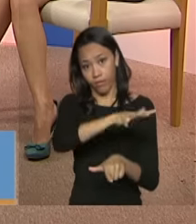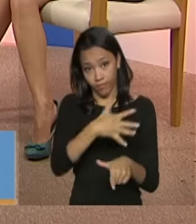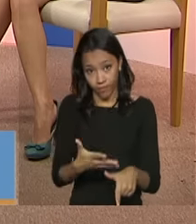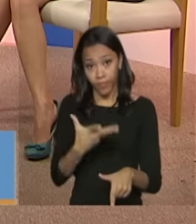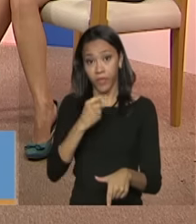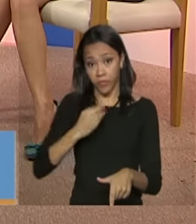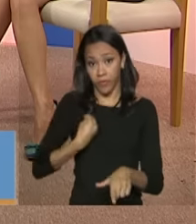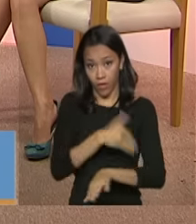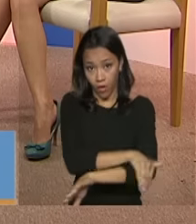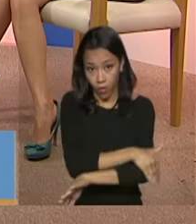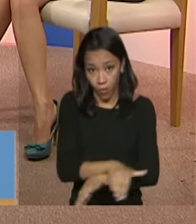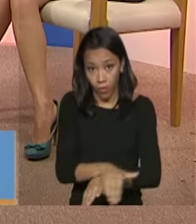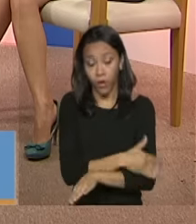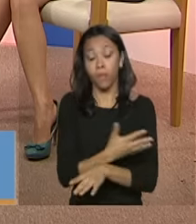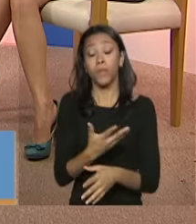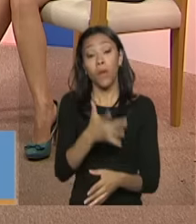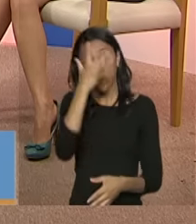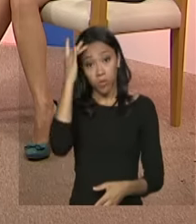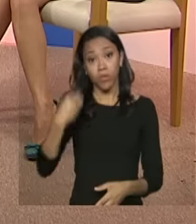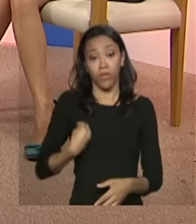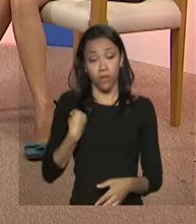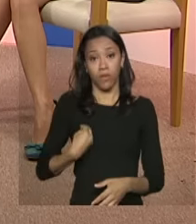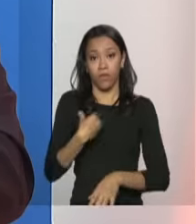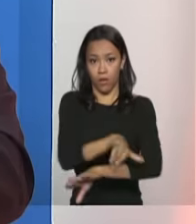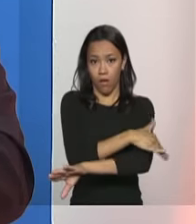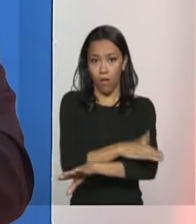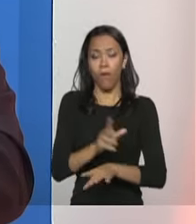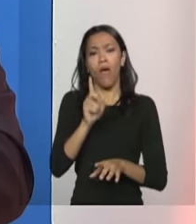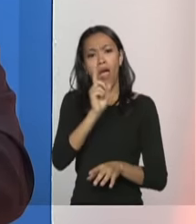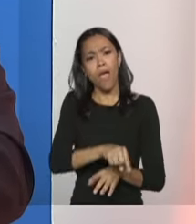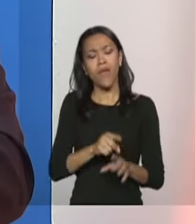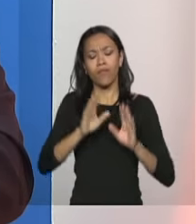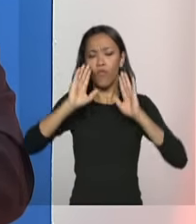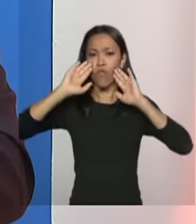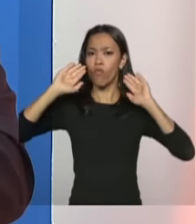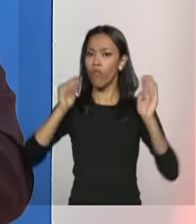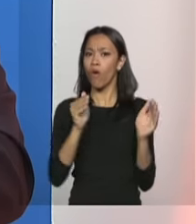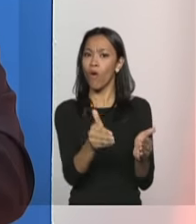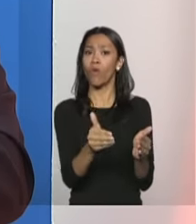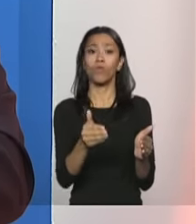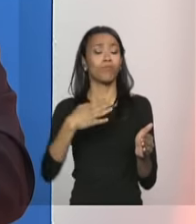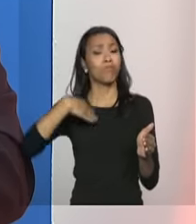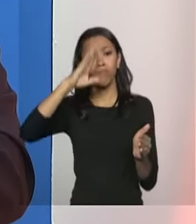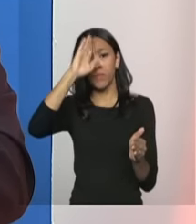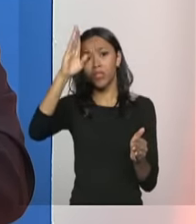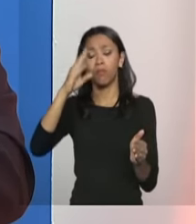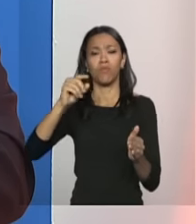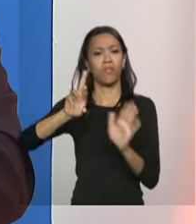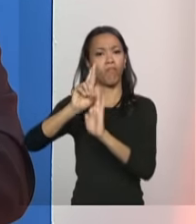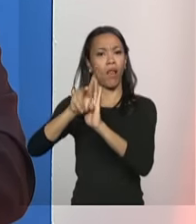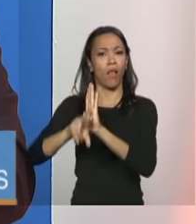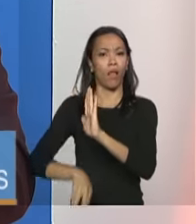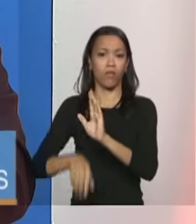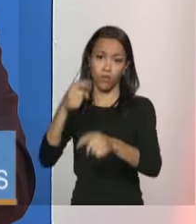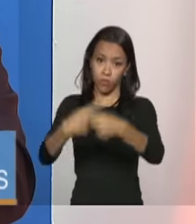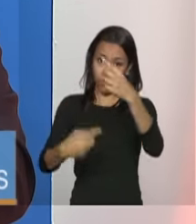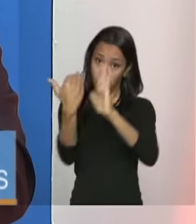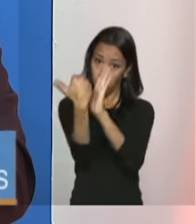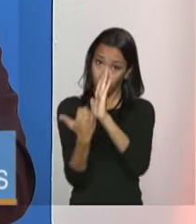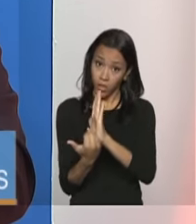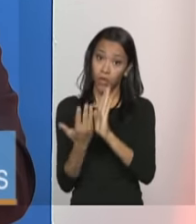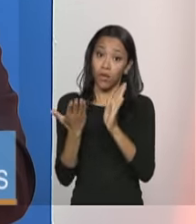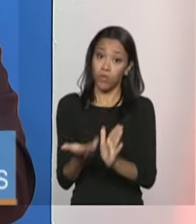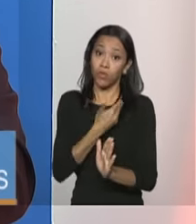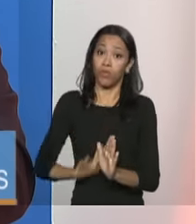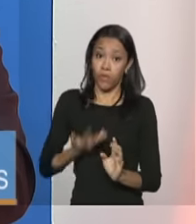a população em situação de rua ela também entra como público prioritário de vários programas federais nós temos aí o Minha Casa Minha Vida